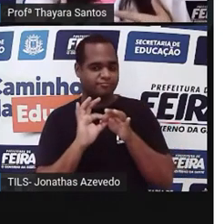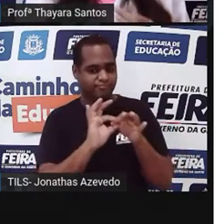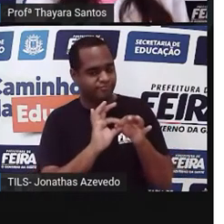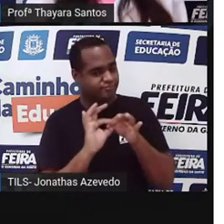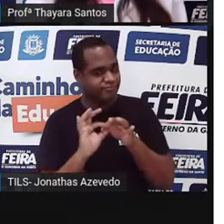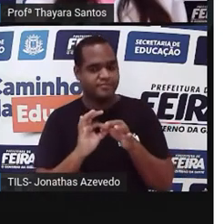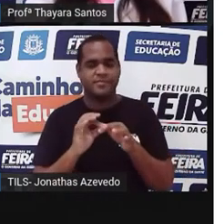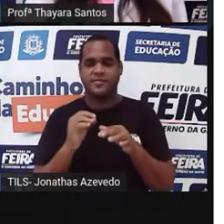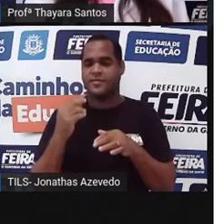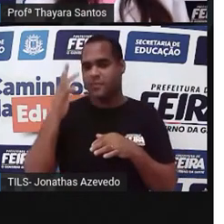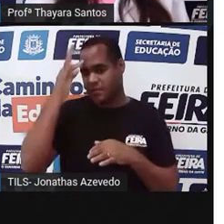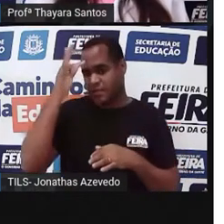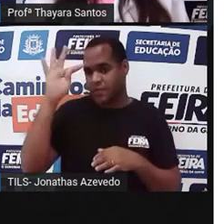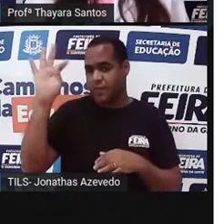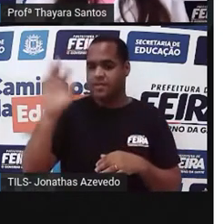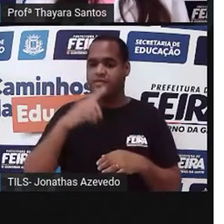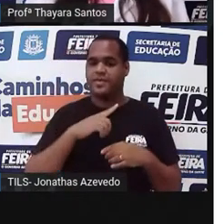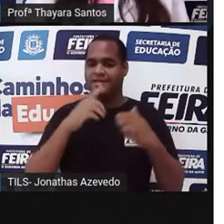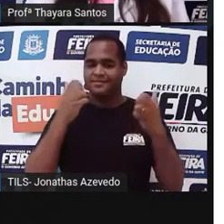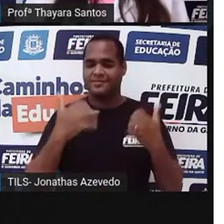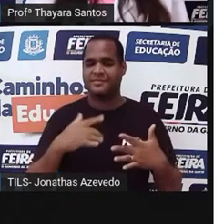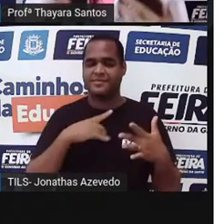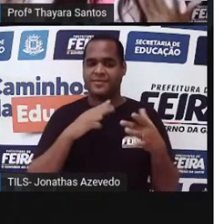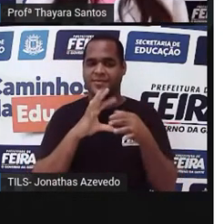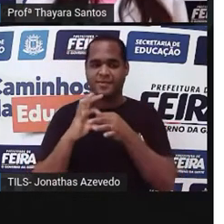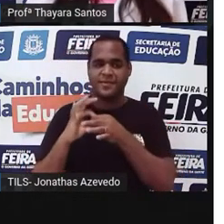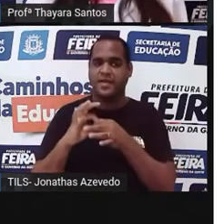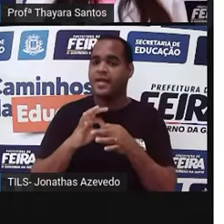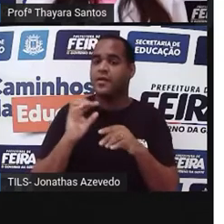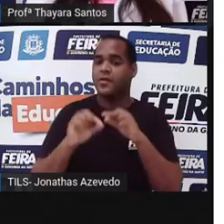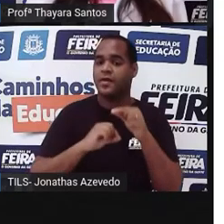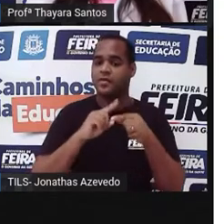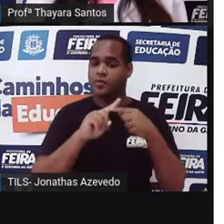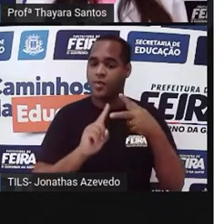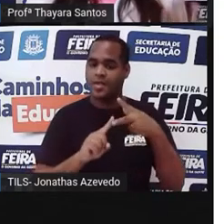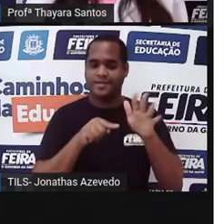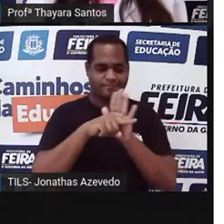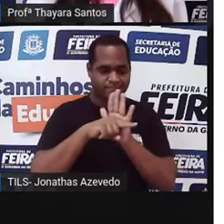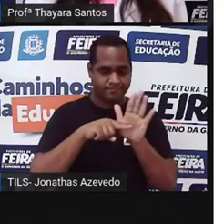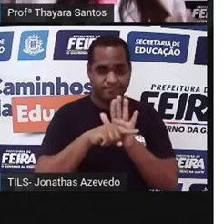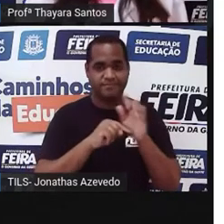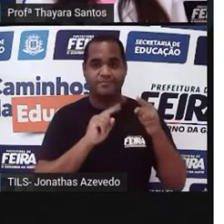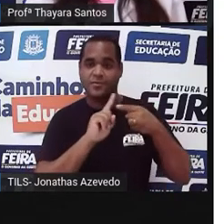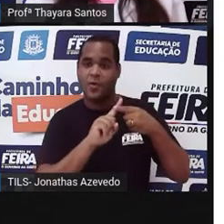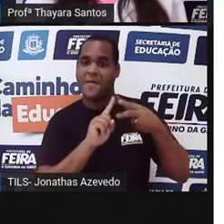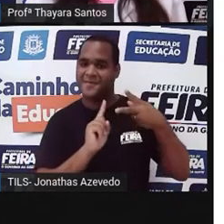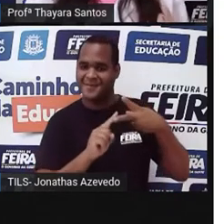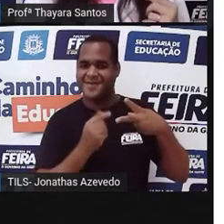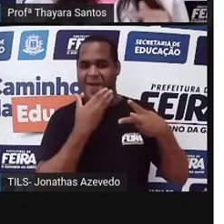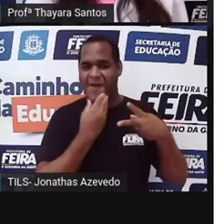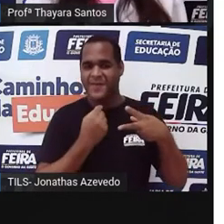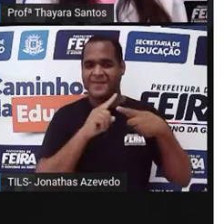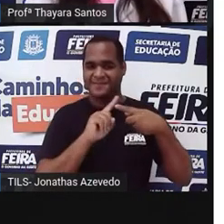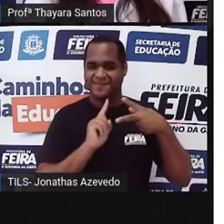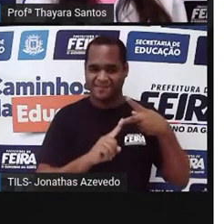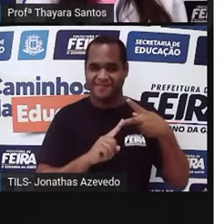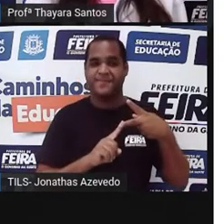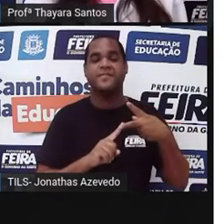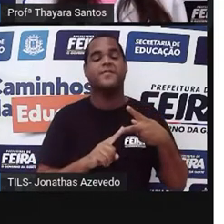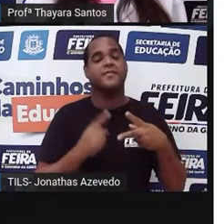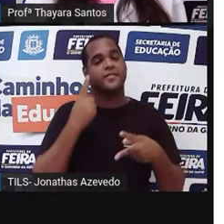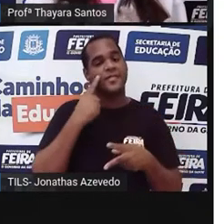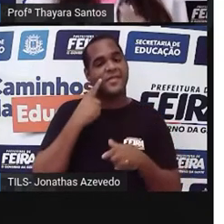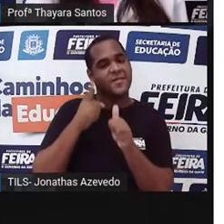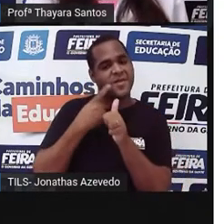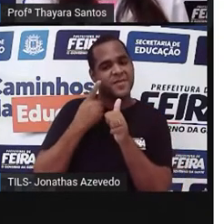teorias, elas estão relacionadas a dois pesquisadores, Lamarck e Darwin. Primeiro, vamos conhecer